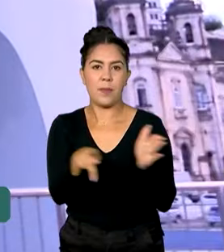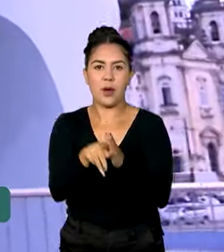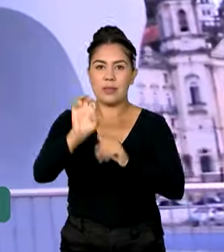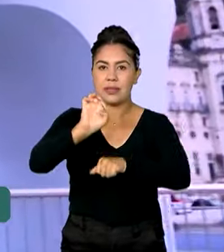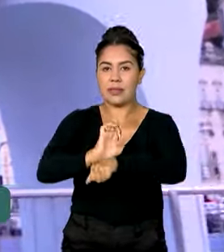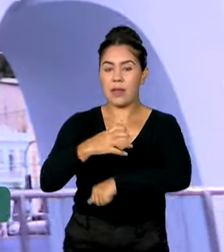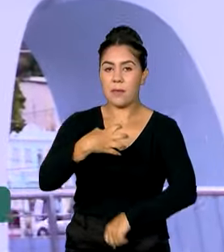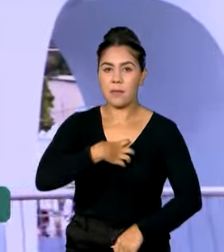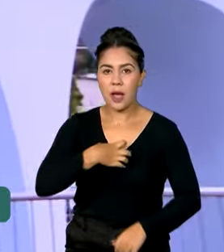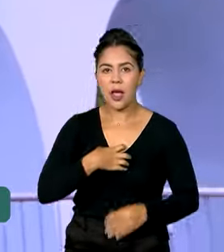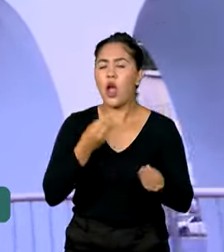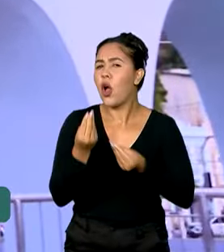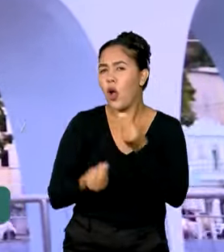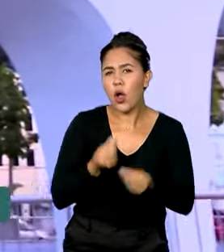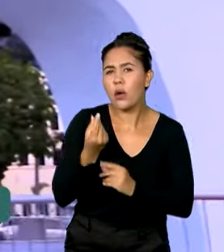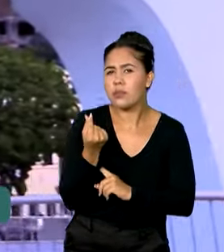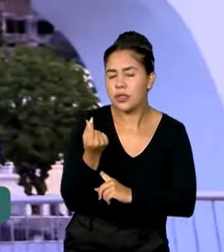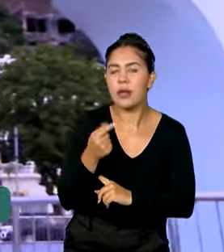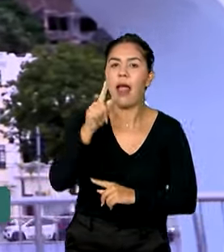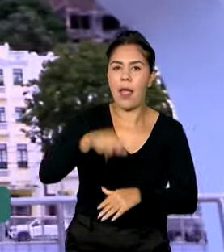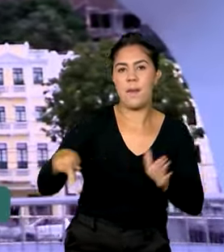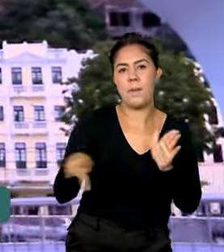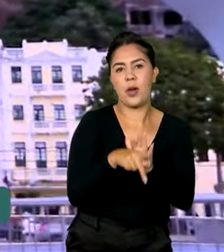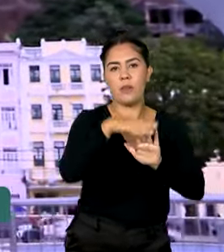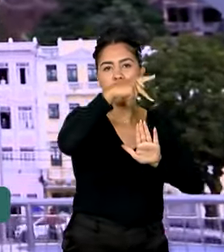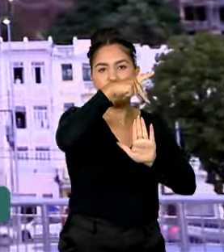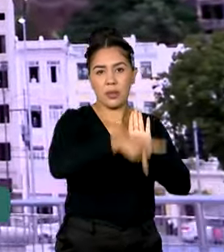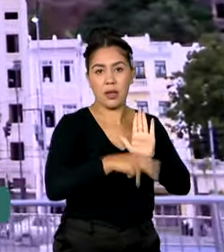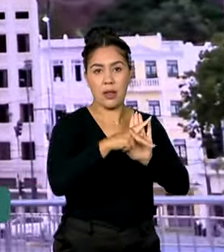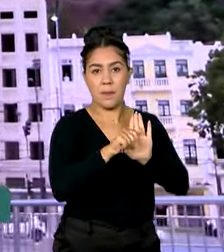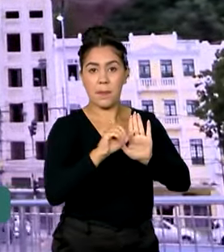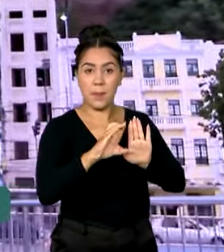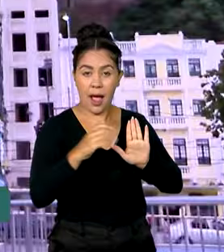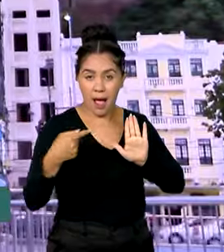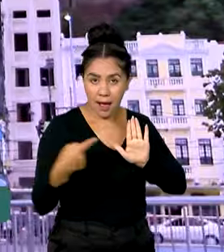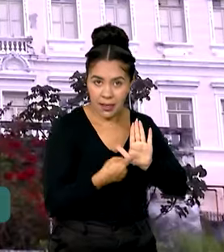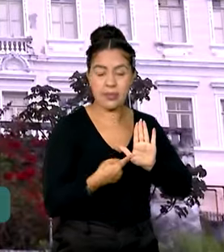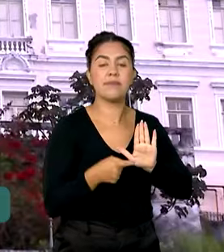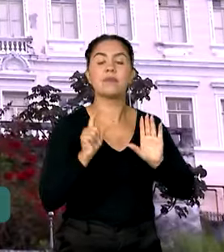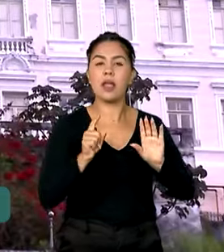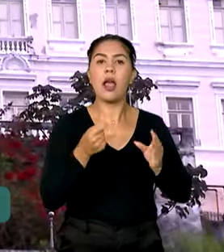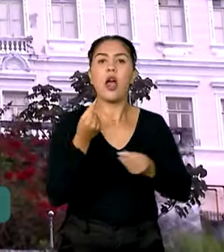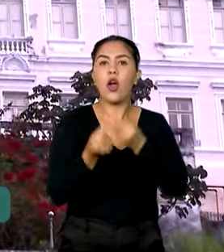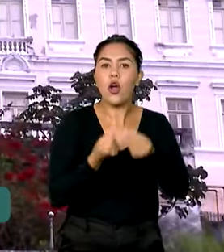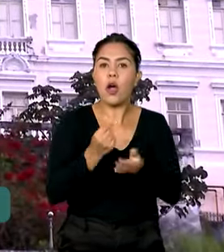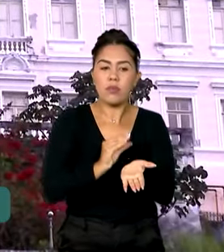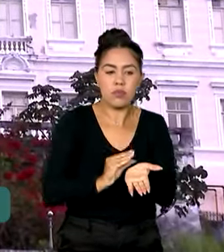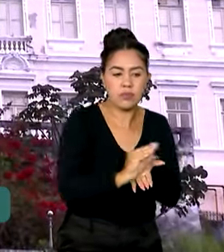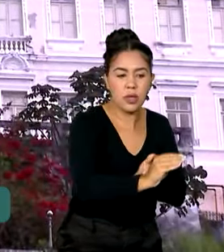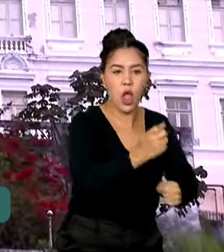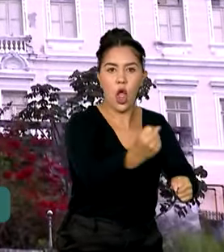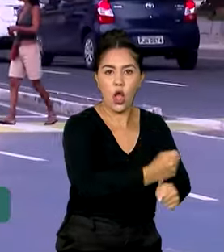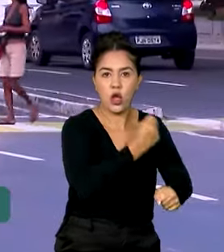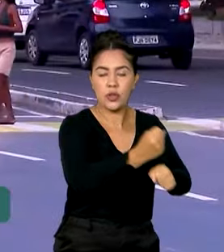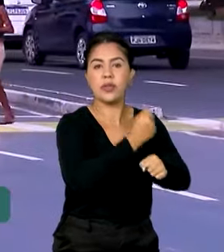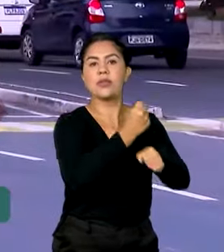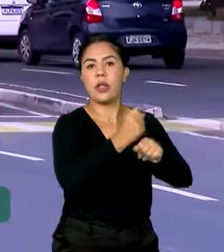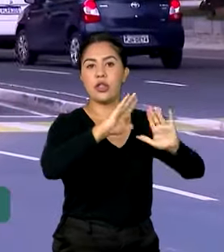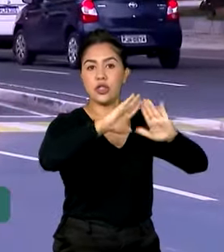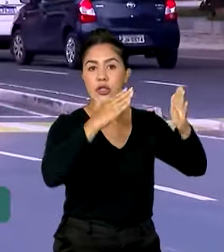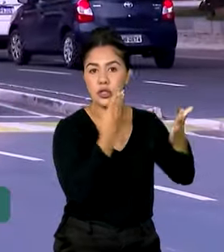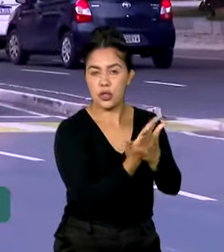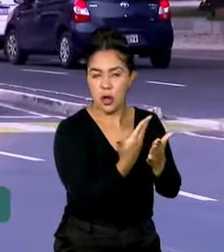recursos são do novo PAC, o Programa de Aceleração do Crescimento, e serão aplicados na construção de 94